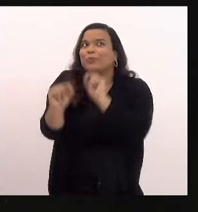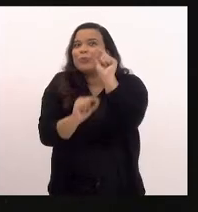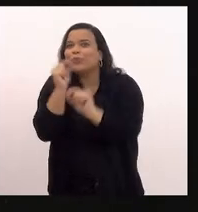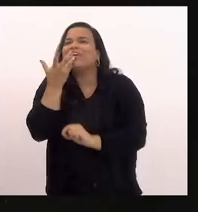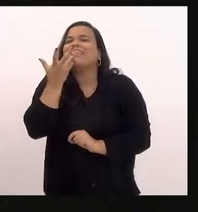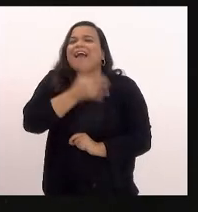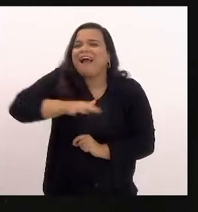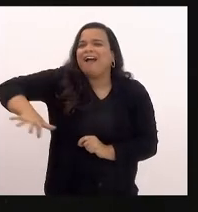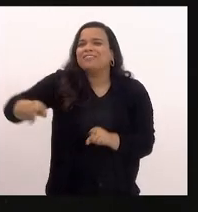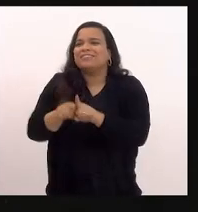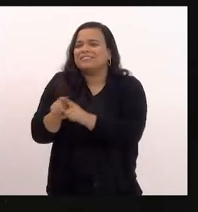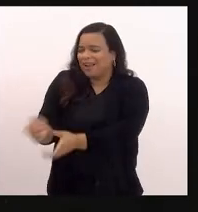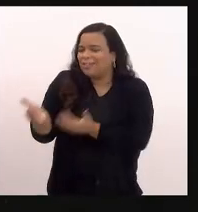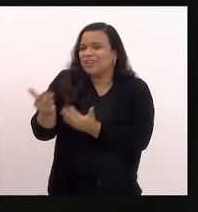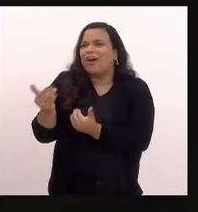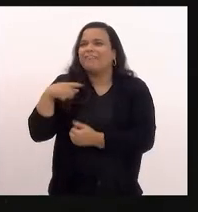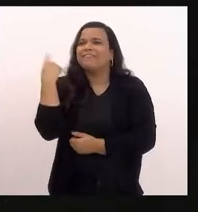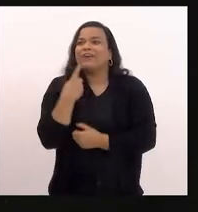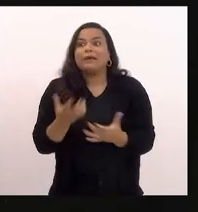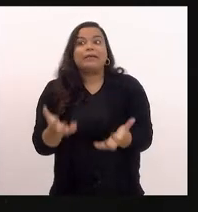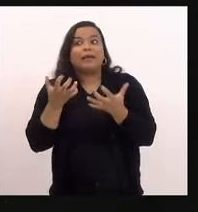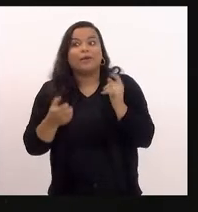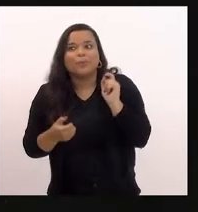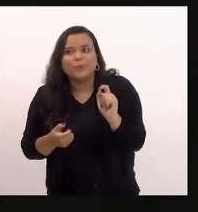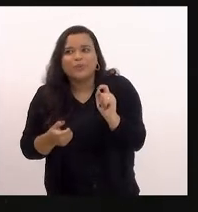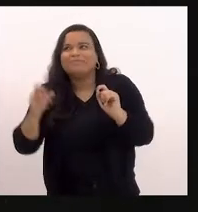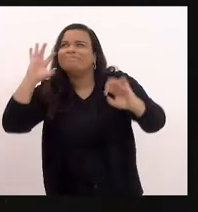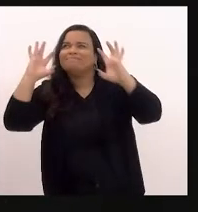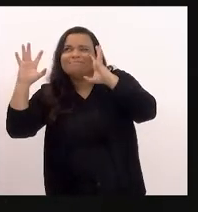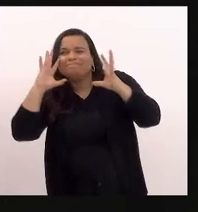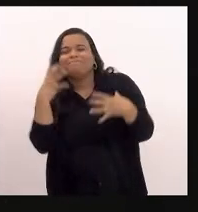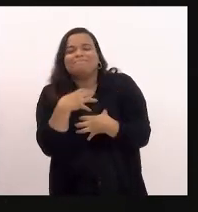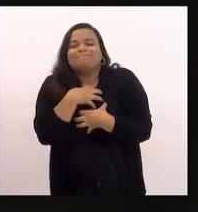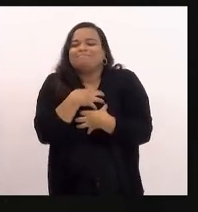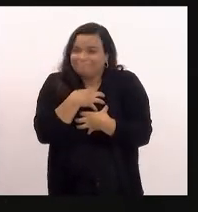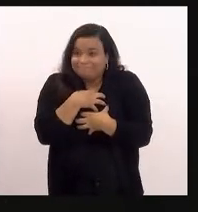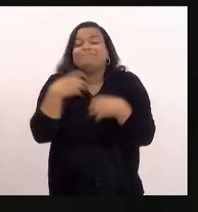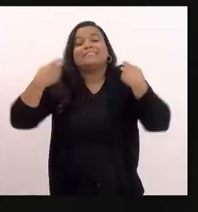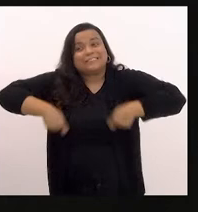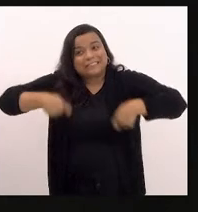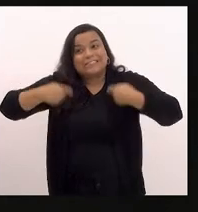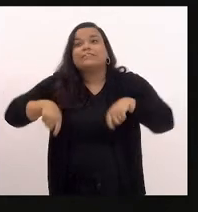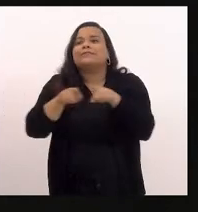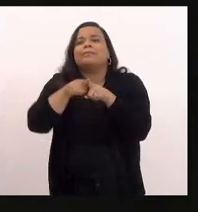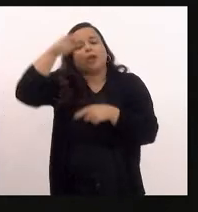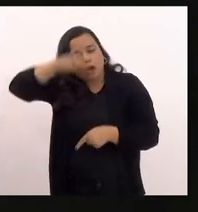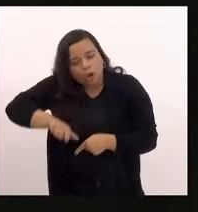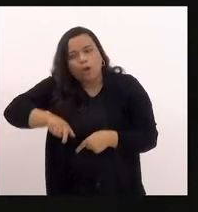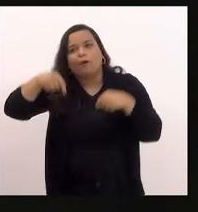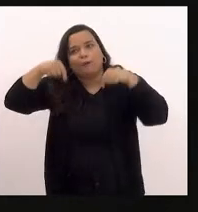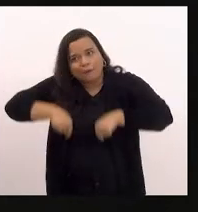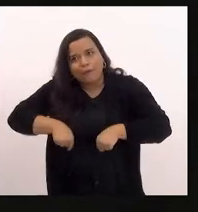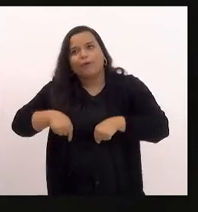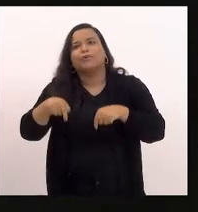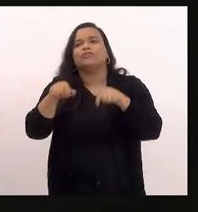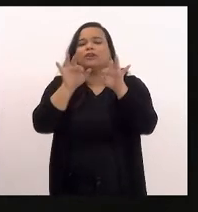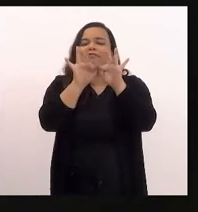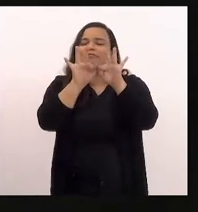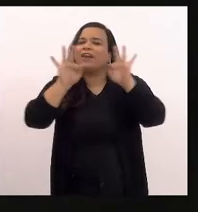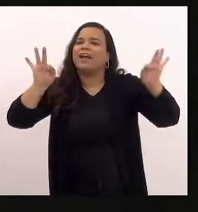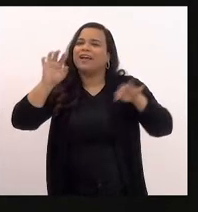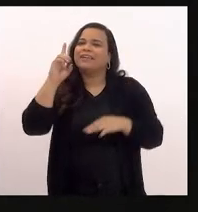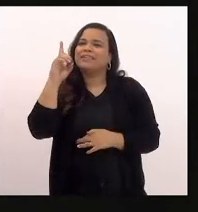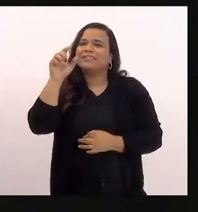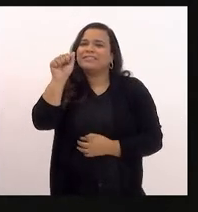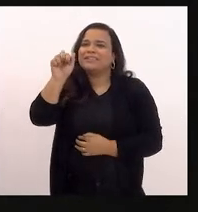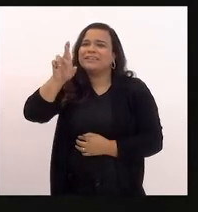crianças e os nossos adolescentes talvez hoje sempre seria oportuno repetir a frase de Darcy Ribeiro e